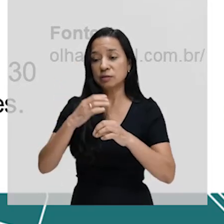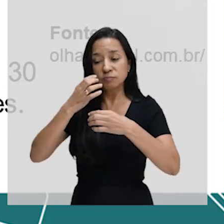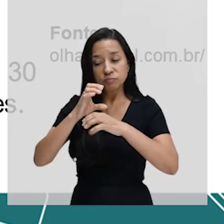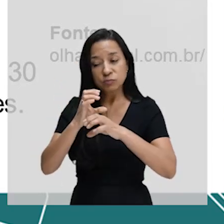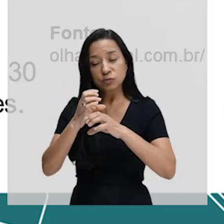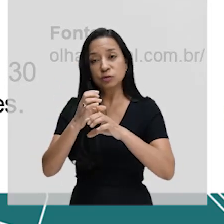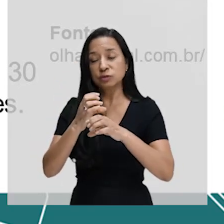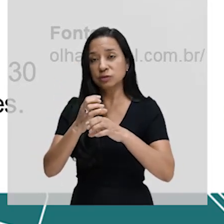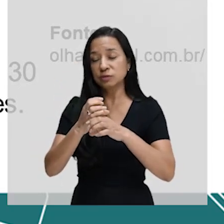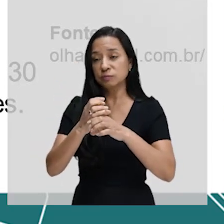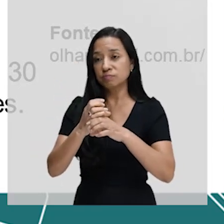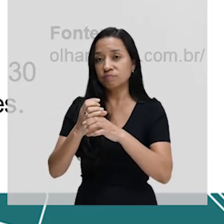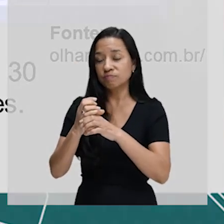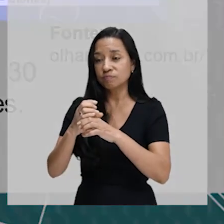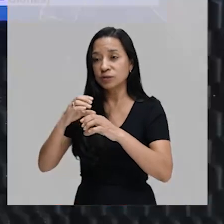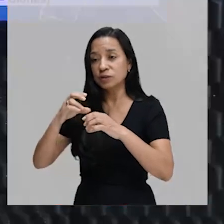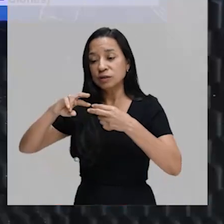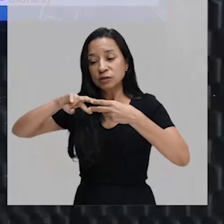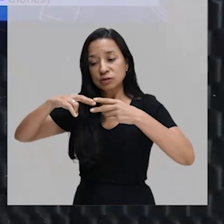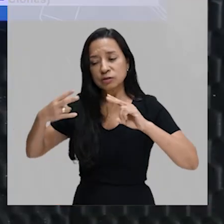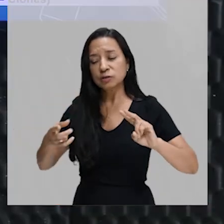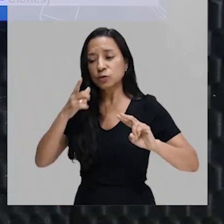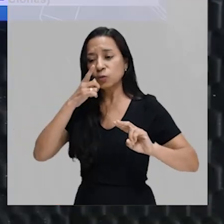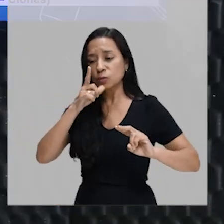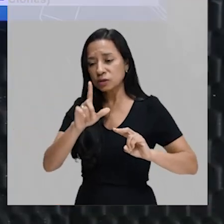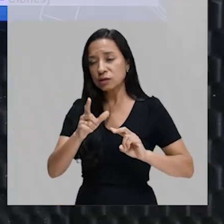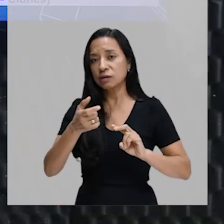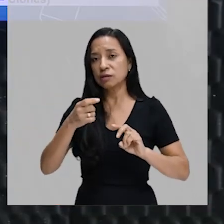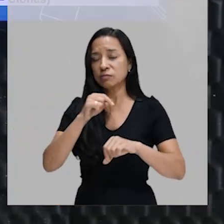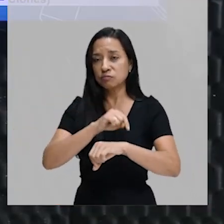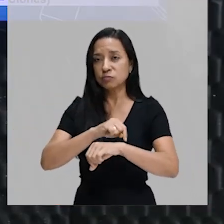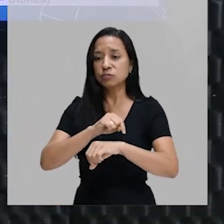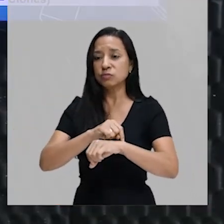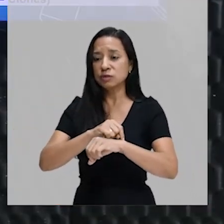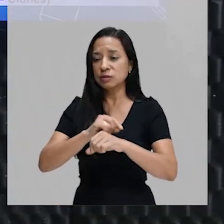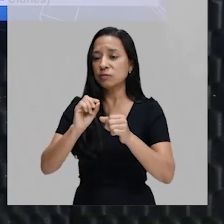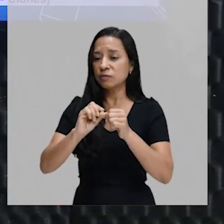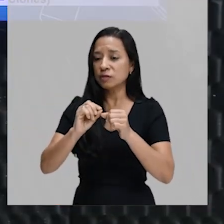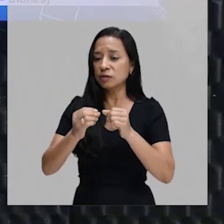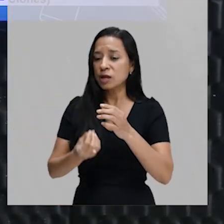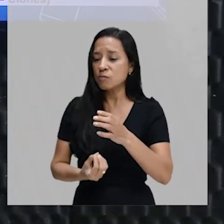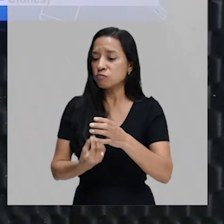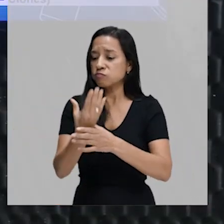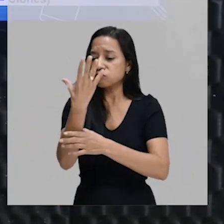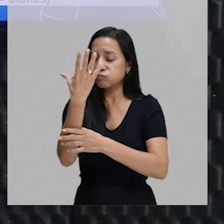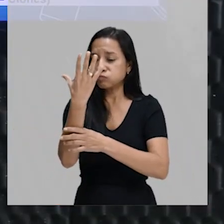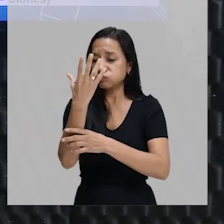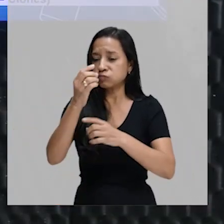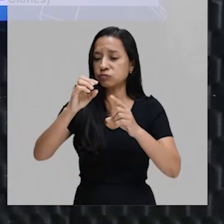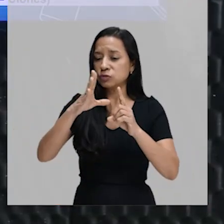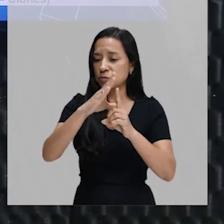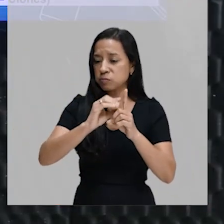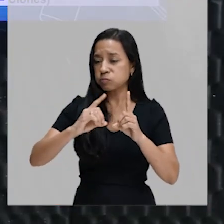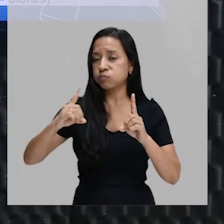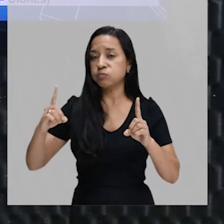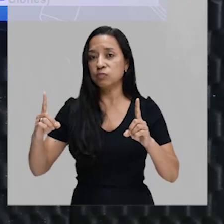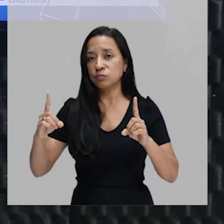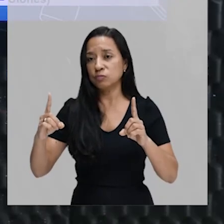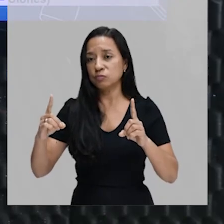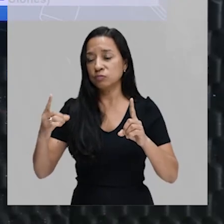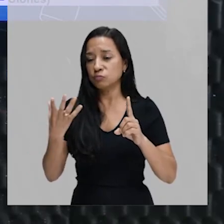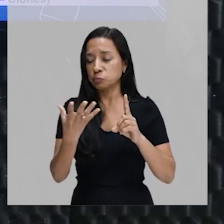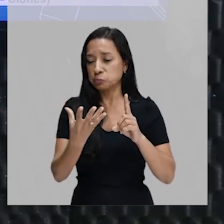genética é que ela consegue, em pouco tempo, gerar muitos clones. Ou seja, ela consegue